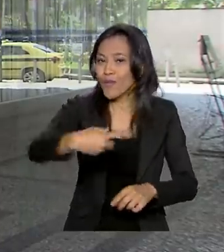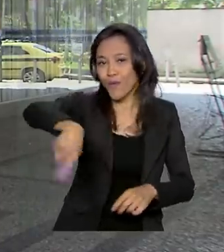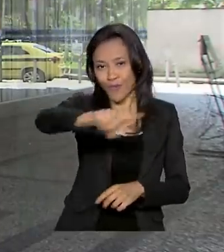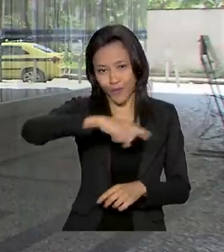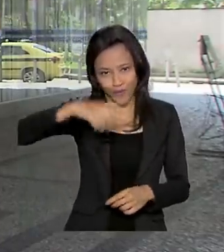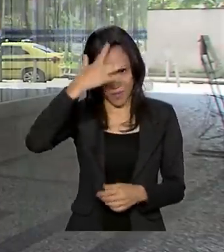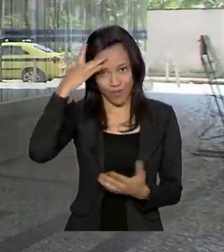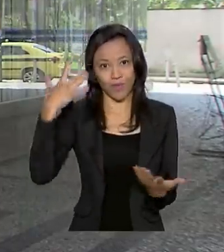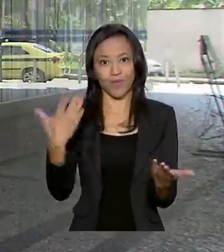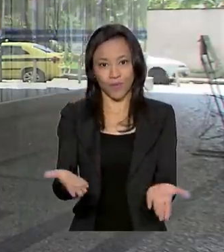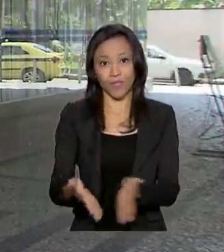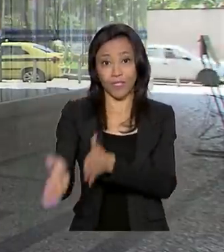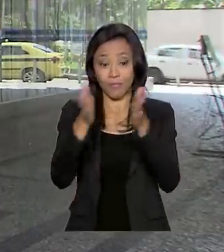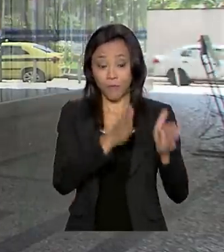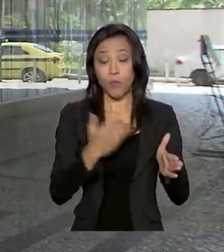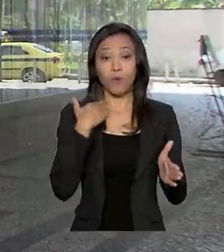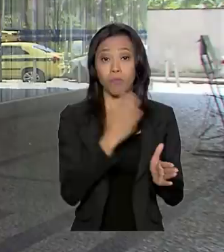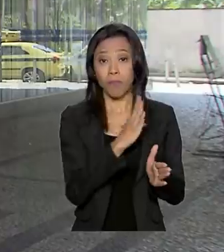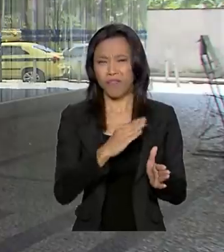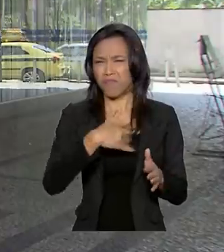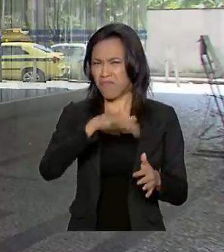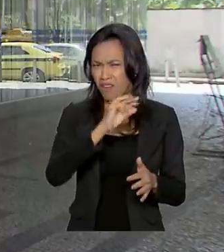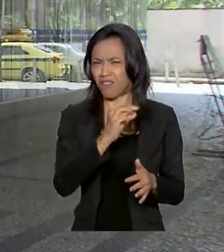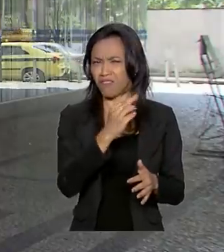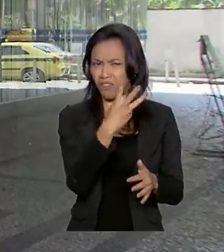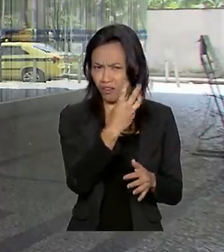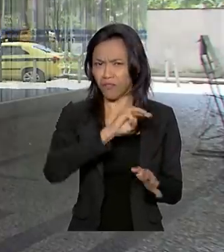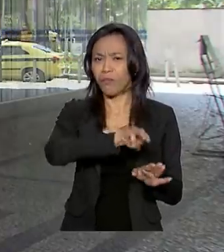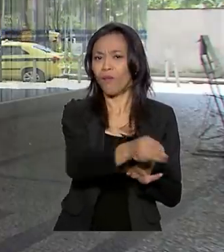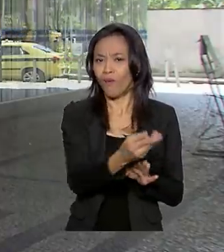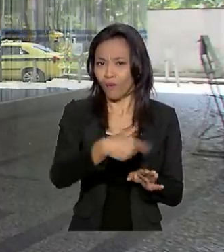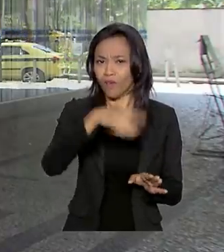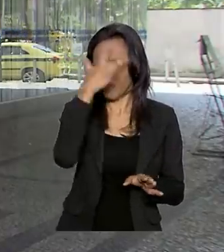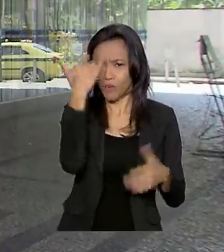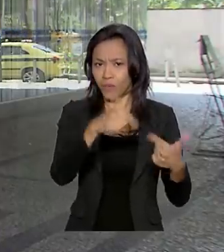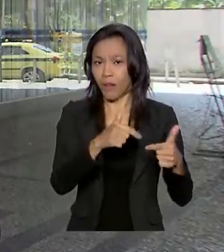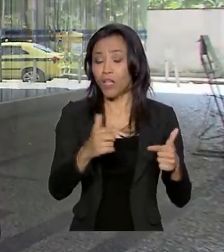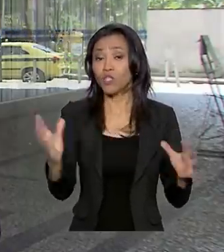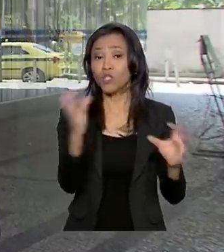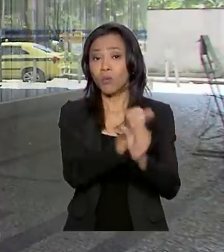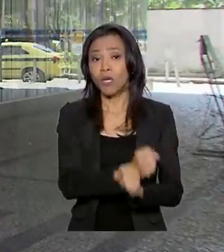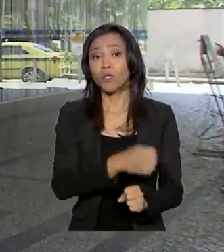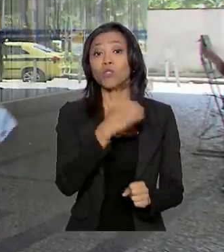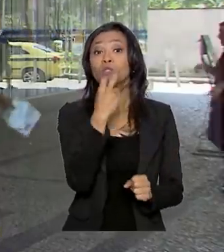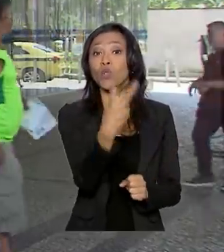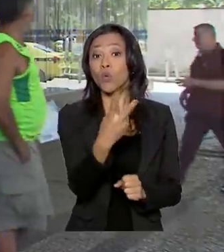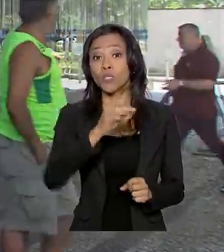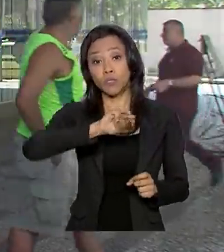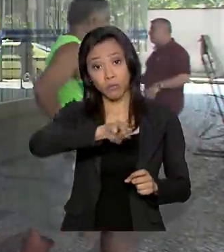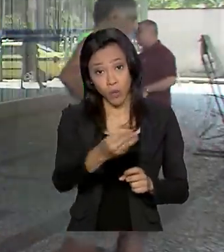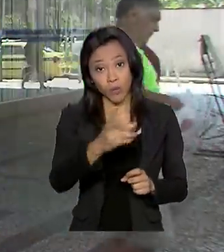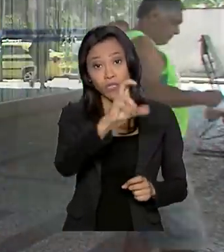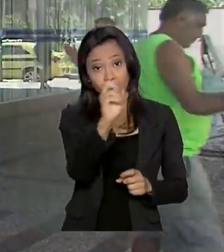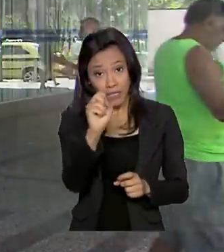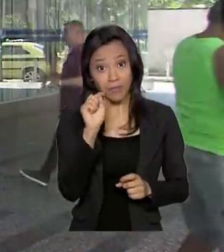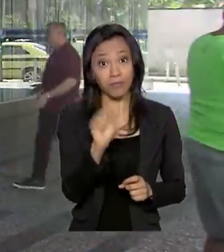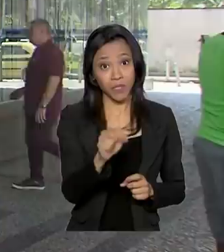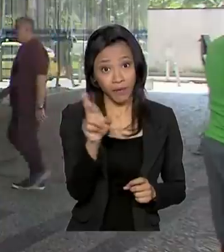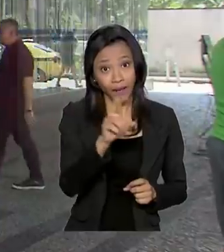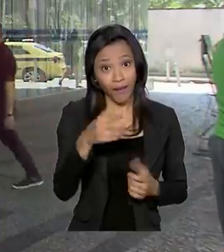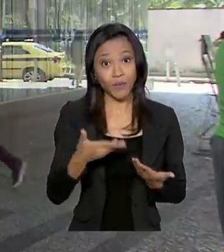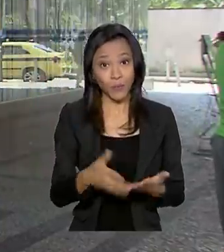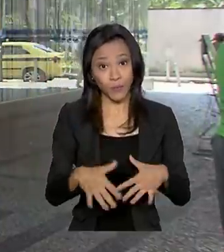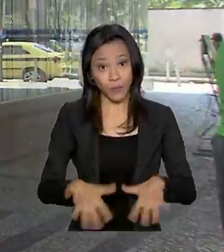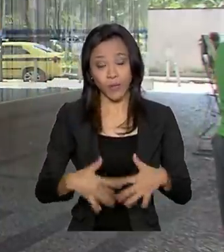do Brasil estima que quase 3 milhões de trabalhadores têm direito ao abono, totalizando R 2,5 bilhões. E falando em dinheiro extra,